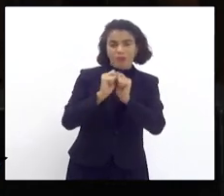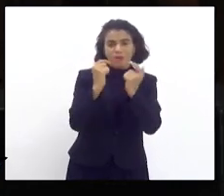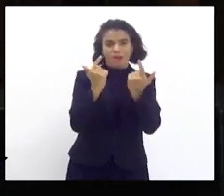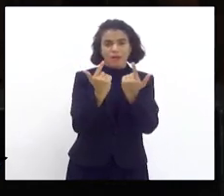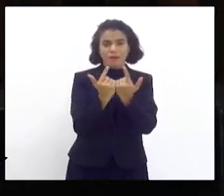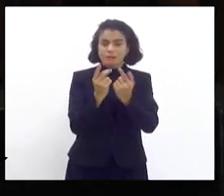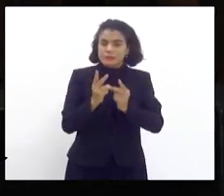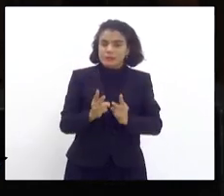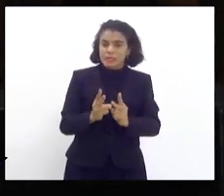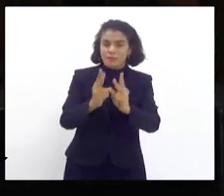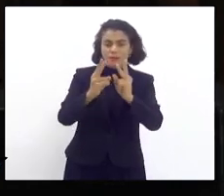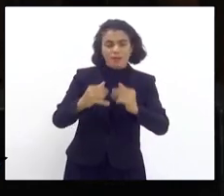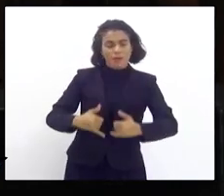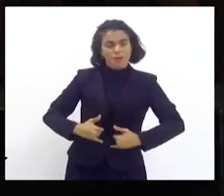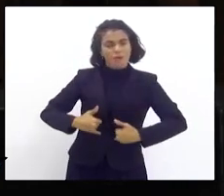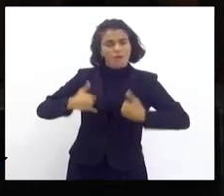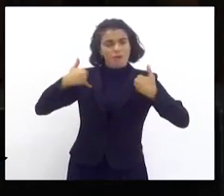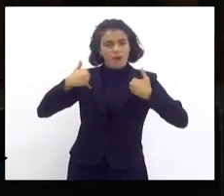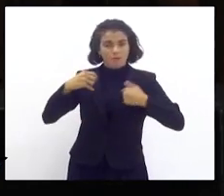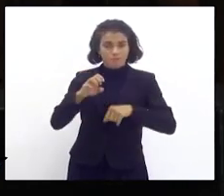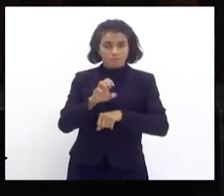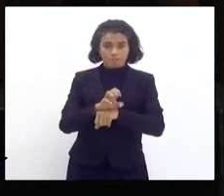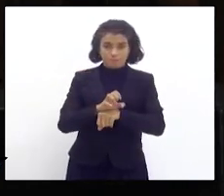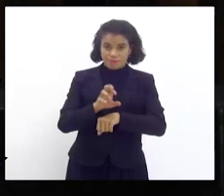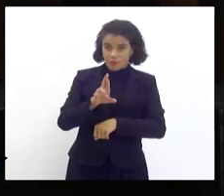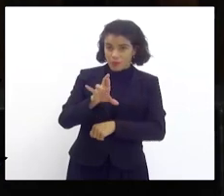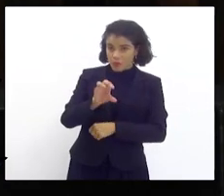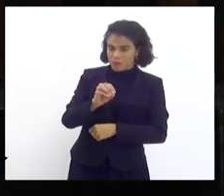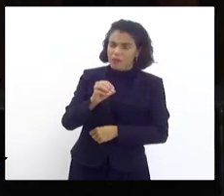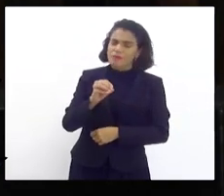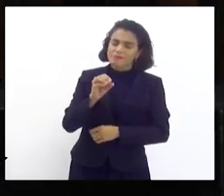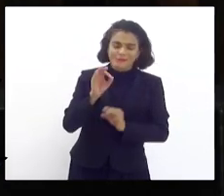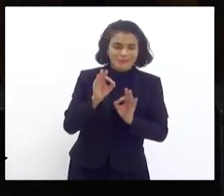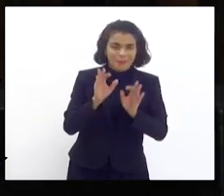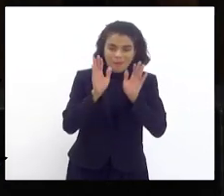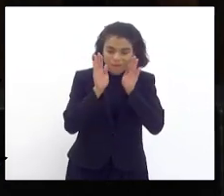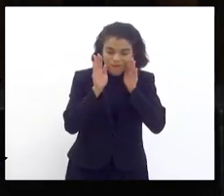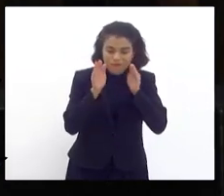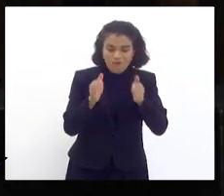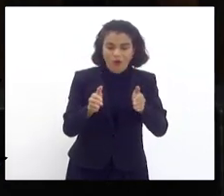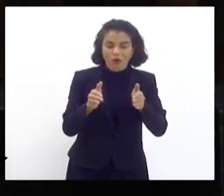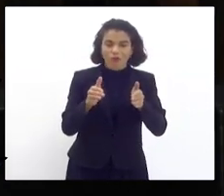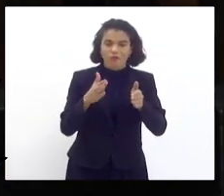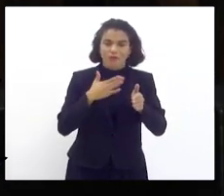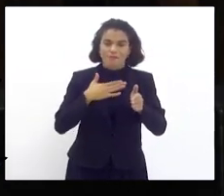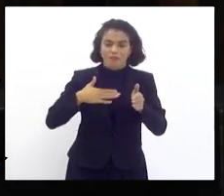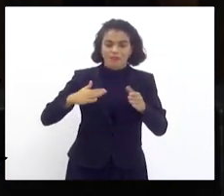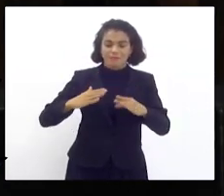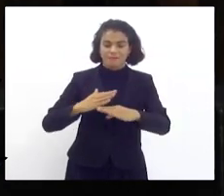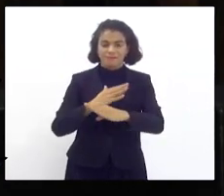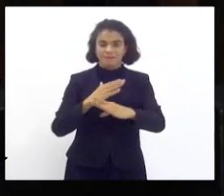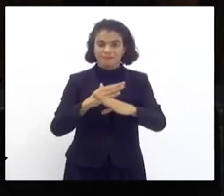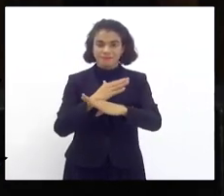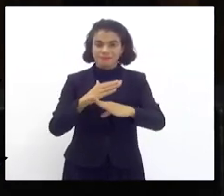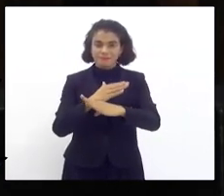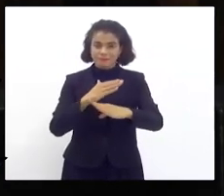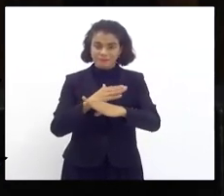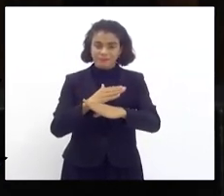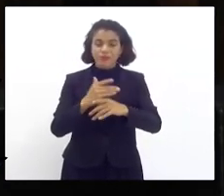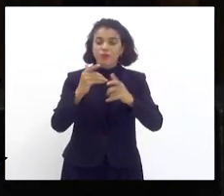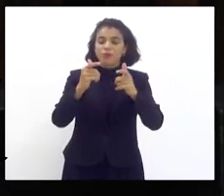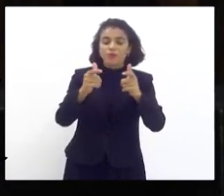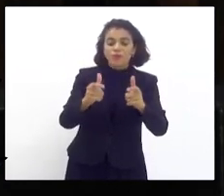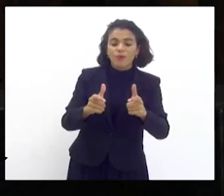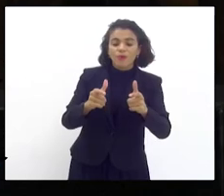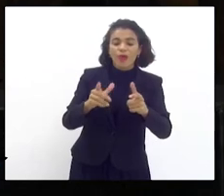dúvida nenhuma, honrar ao Estado do Rio de Janeiro, mas, sem dúvida, com foco na minha localidade, aonde eu tenho